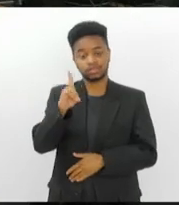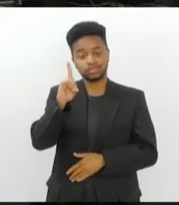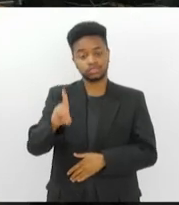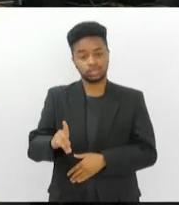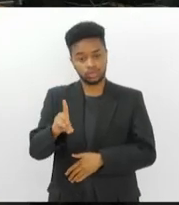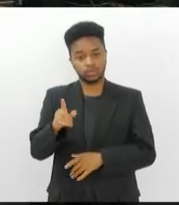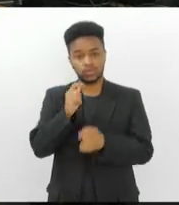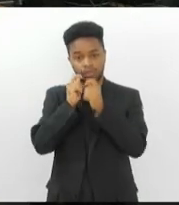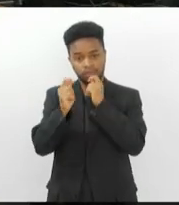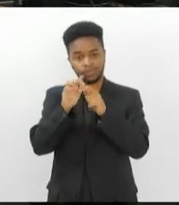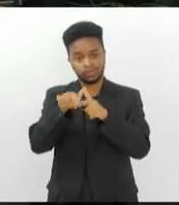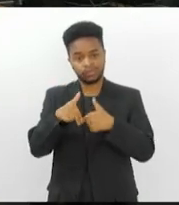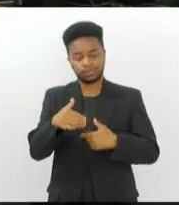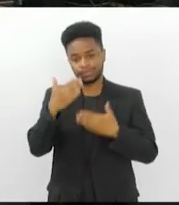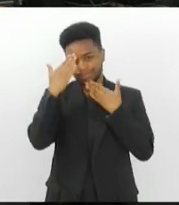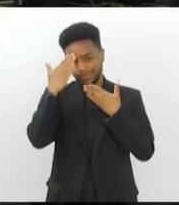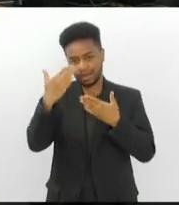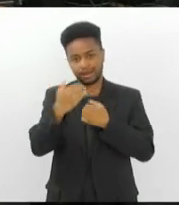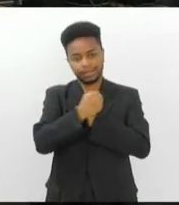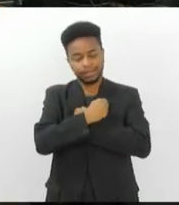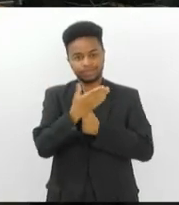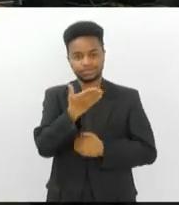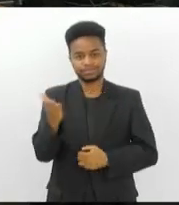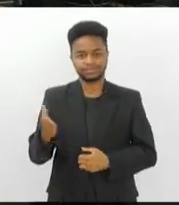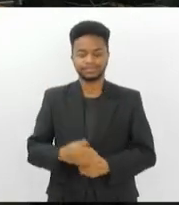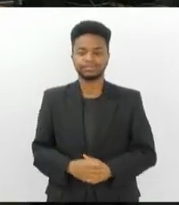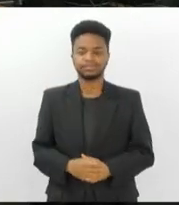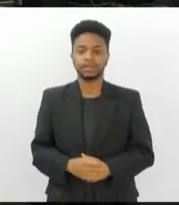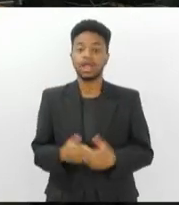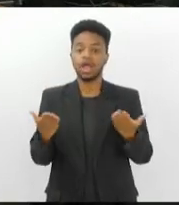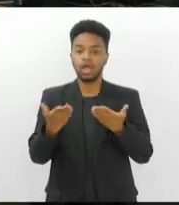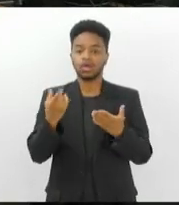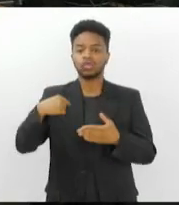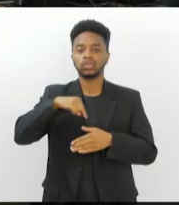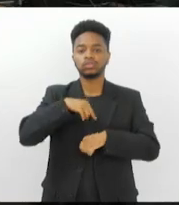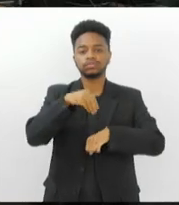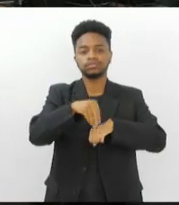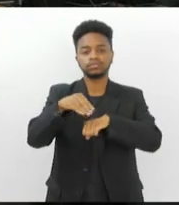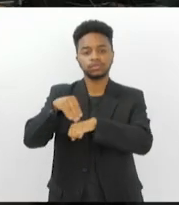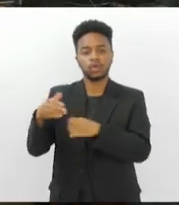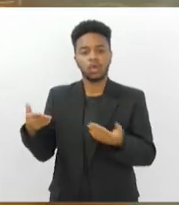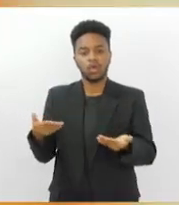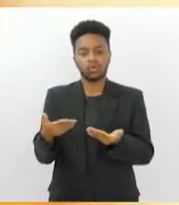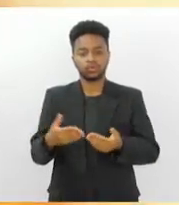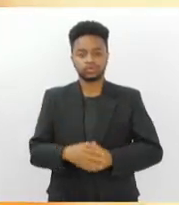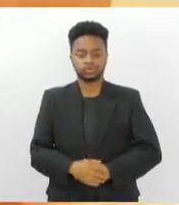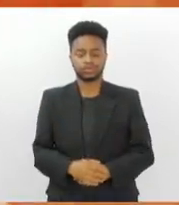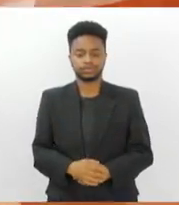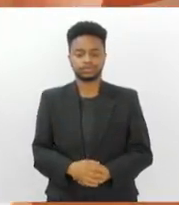pela entrevista. Um abraço, bom dia para vocês. Vamos agora ao nosso giro de notícias de hoje.